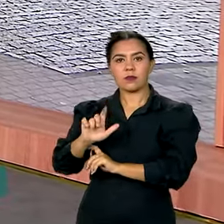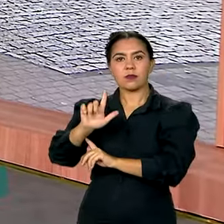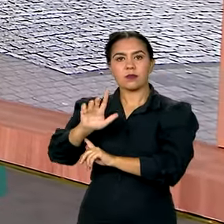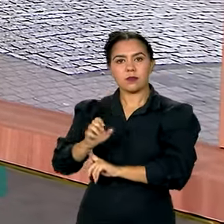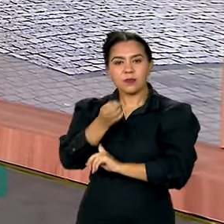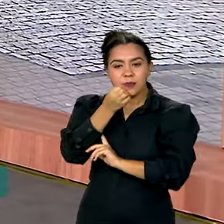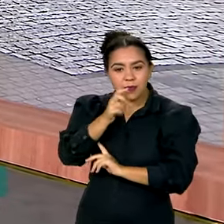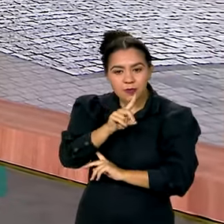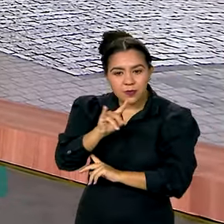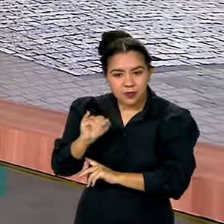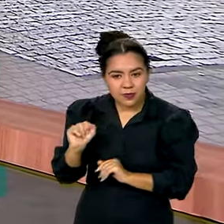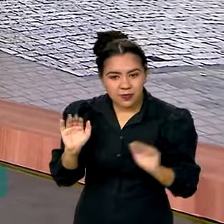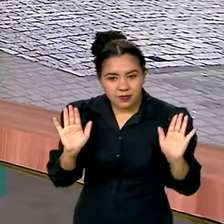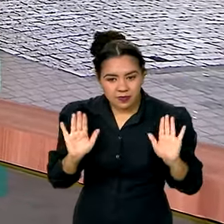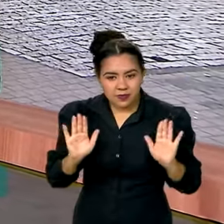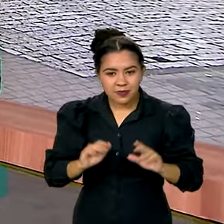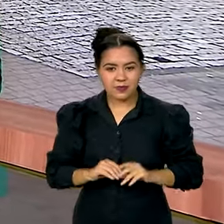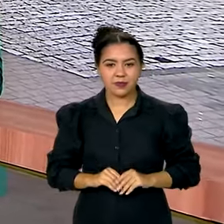Graciele.